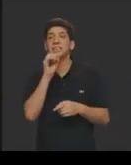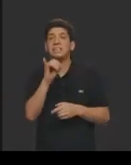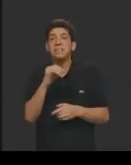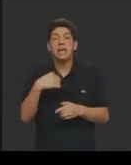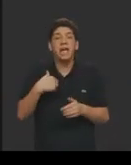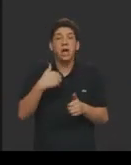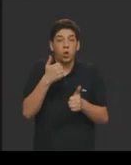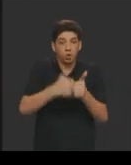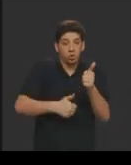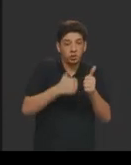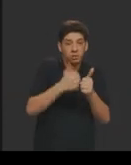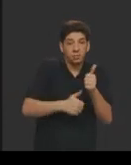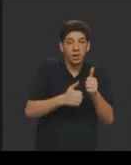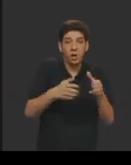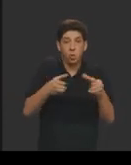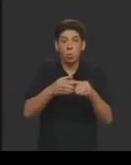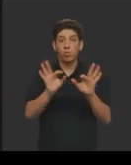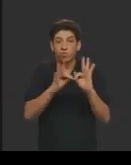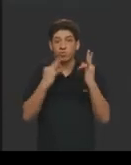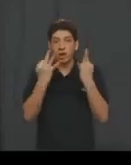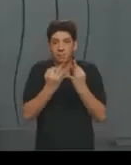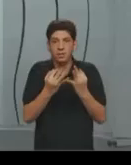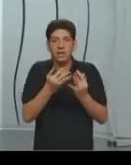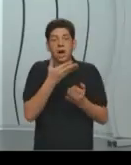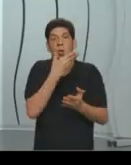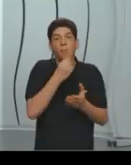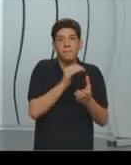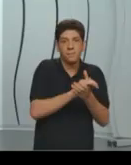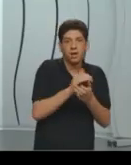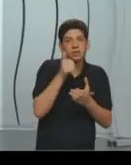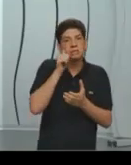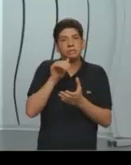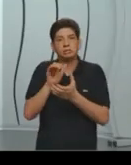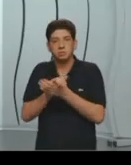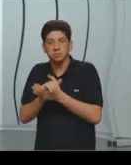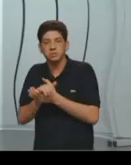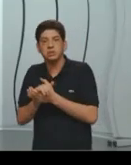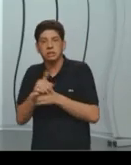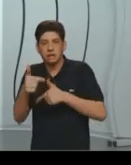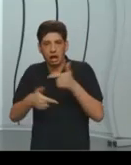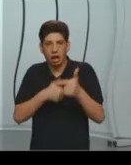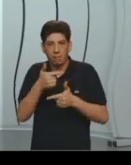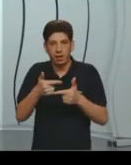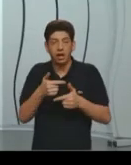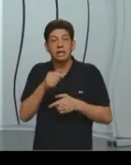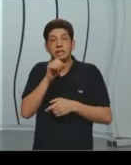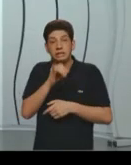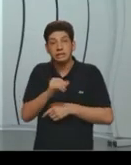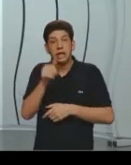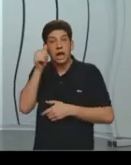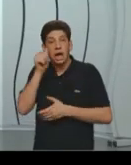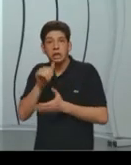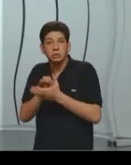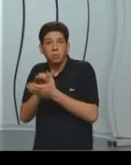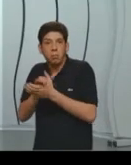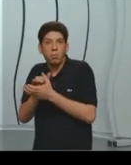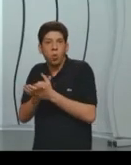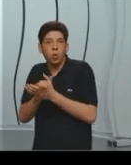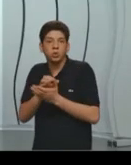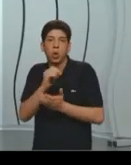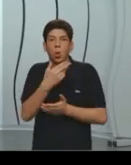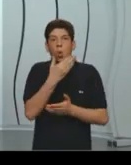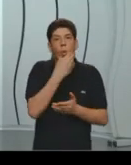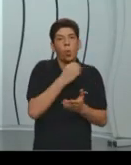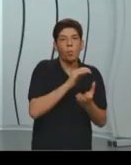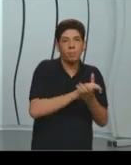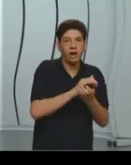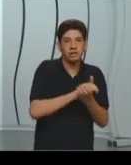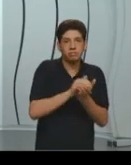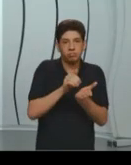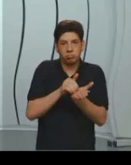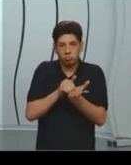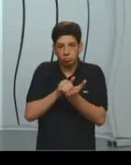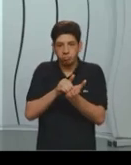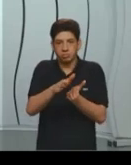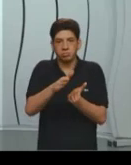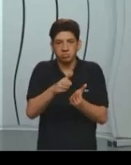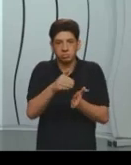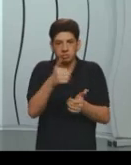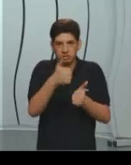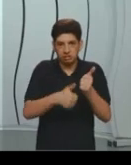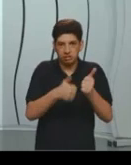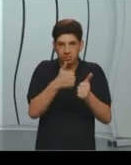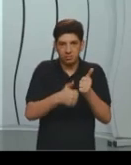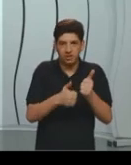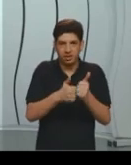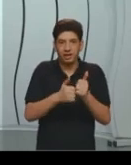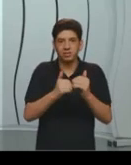familiar, o esposo e a esposa trabalham, um dos dois perde o emprego, ele sai da classe C e vem para a classe D, que é uma questão que também tem que ser analisada nas provas,